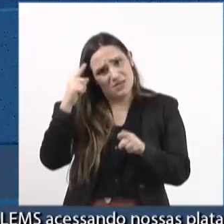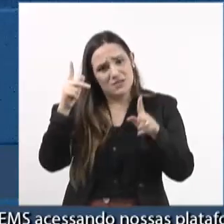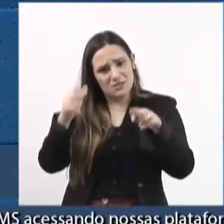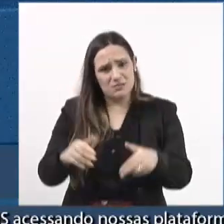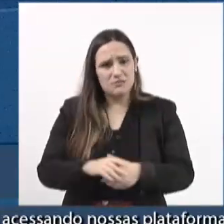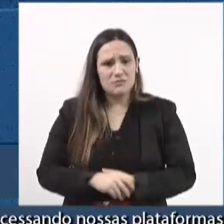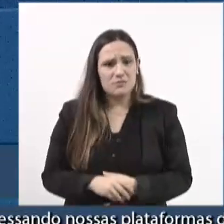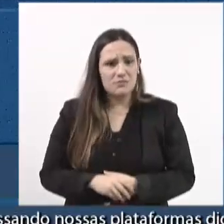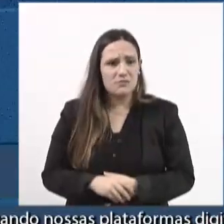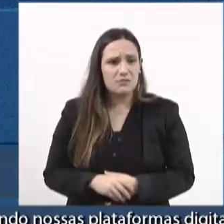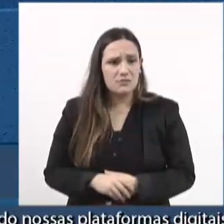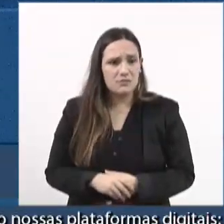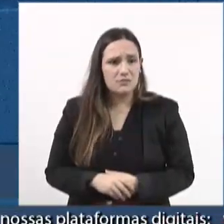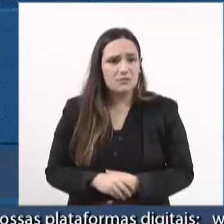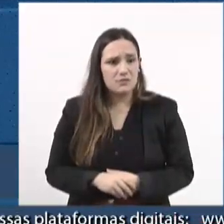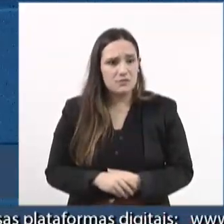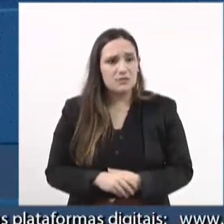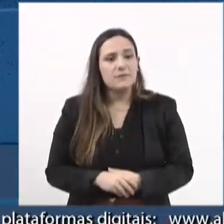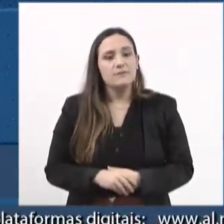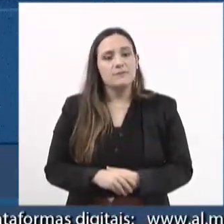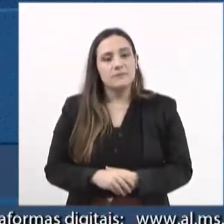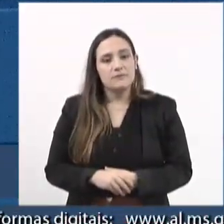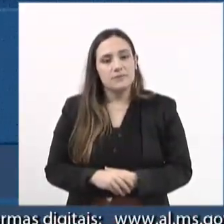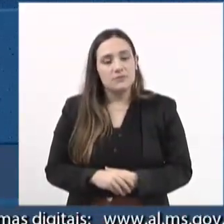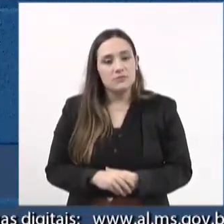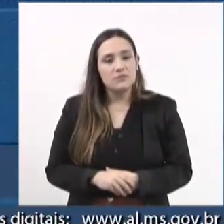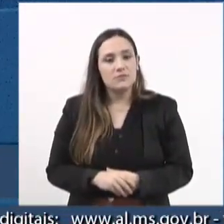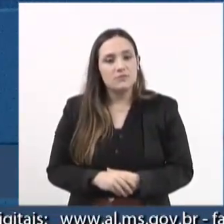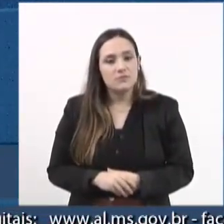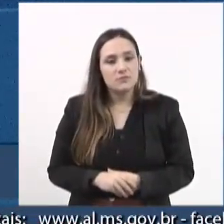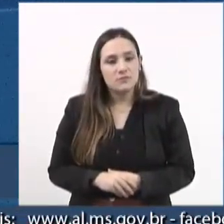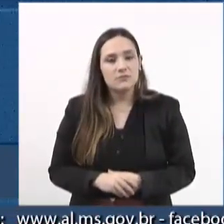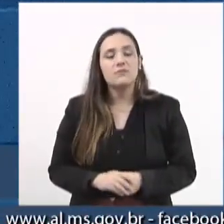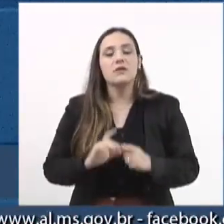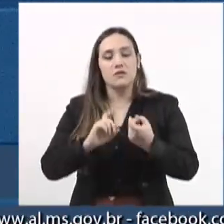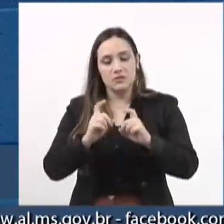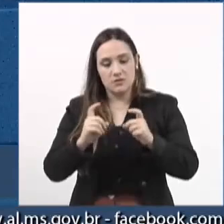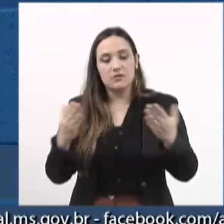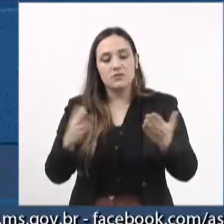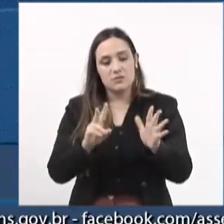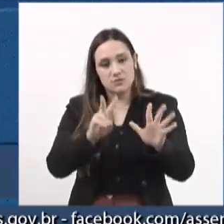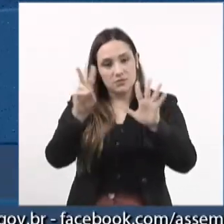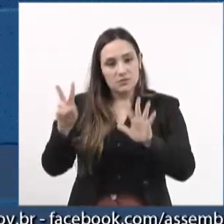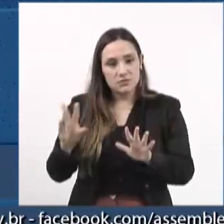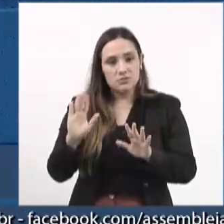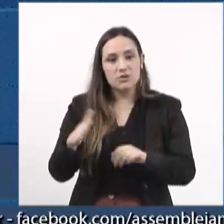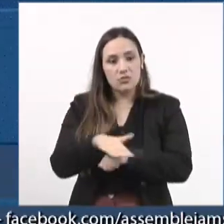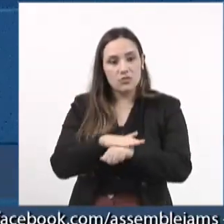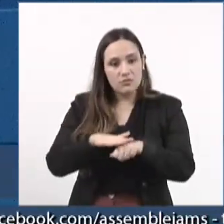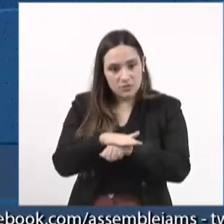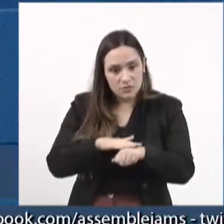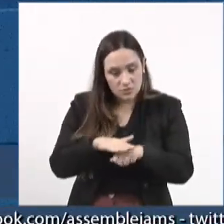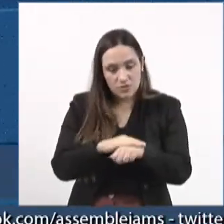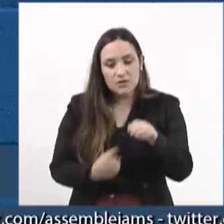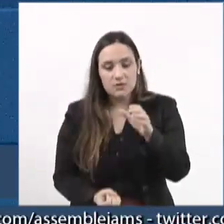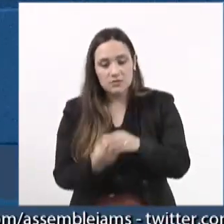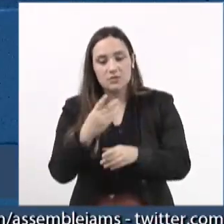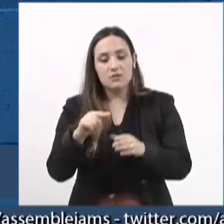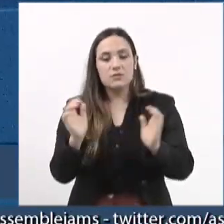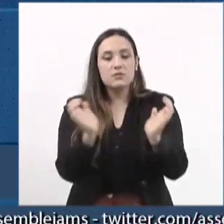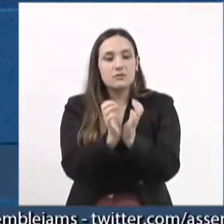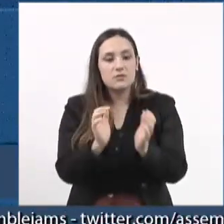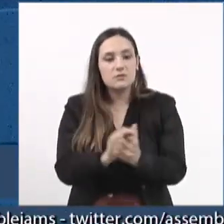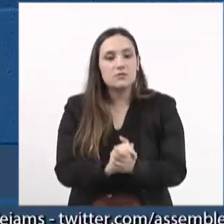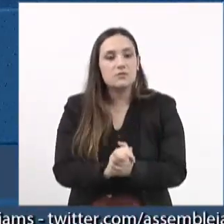os segmentos. Vamos, então, nos reunir essa semana para a gente já fazer, constituir a comissão.